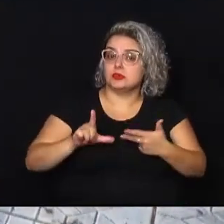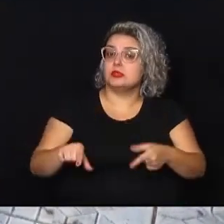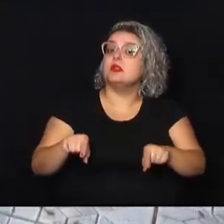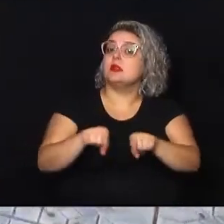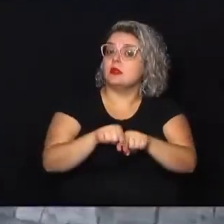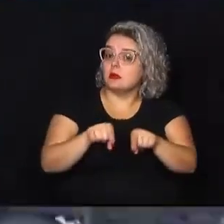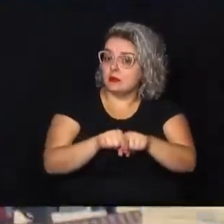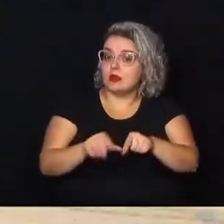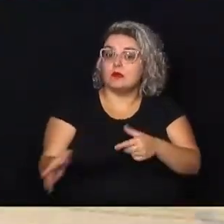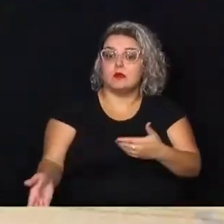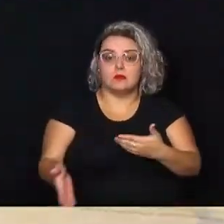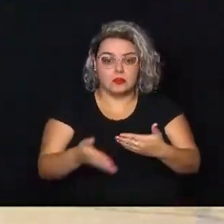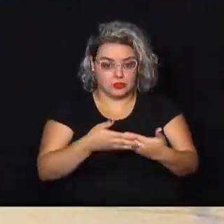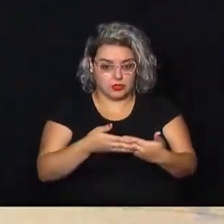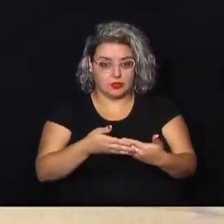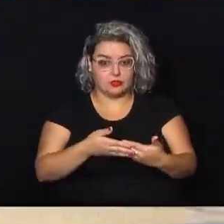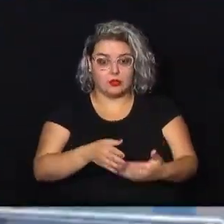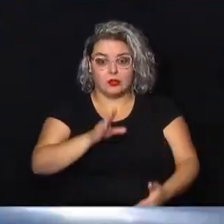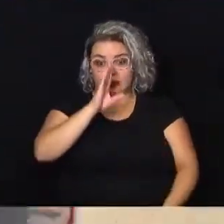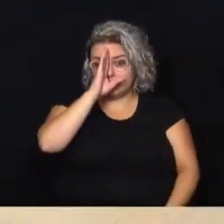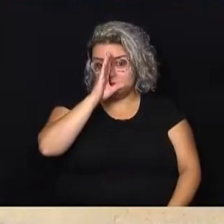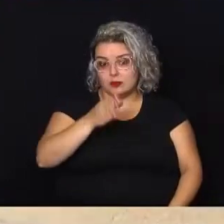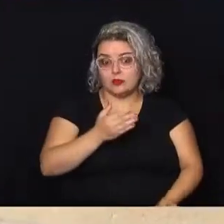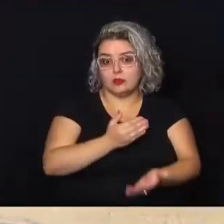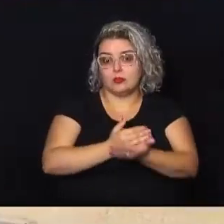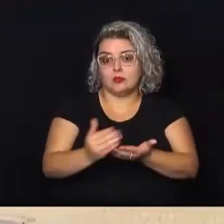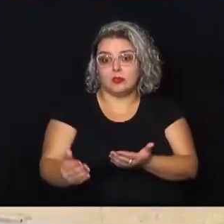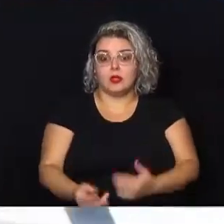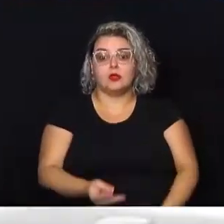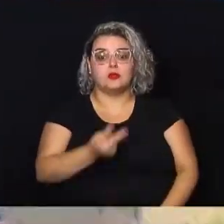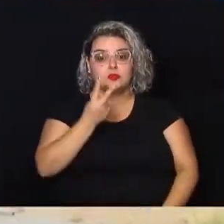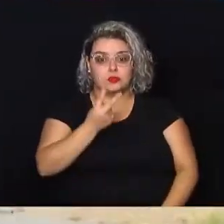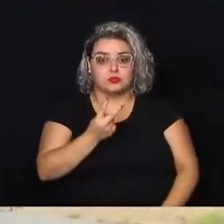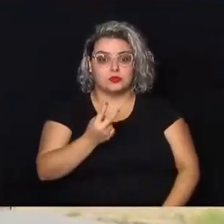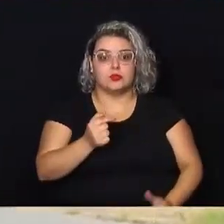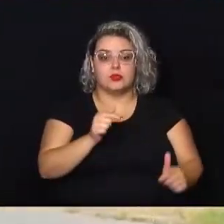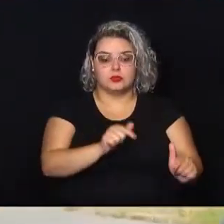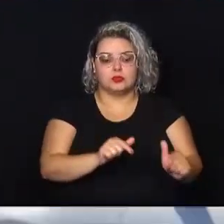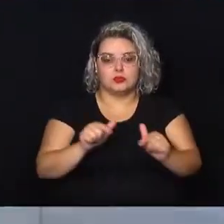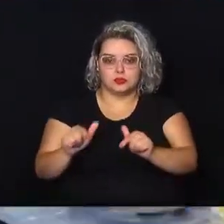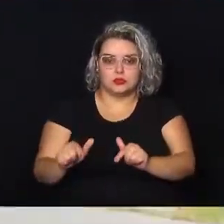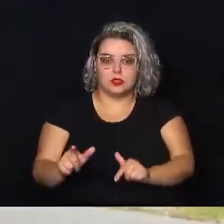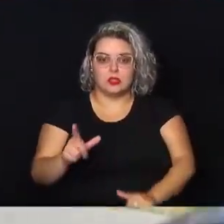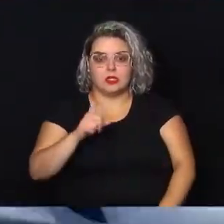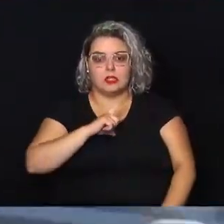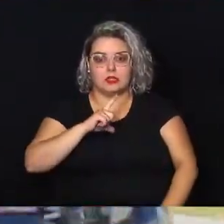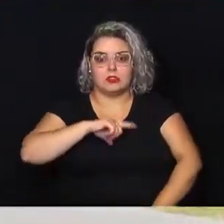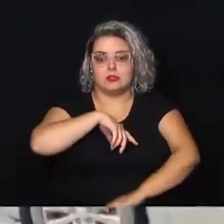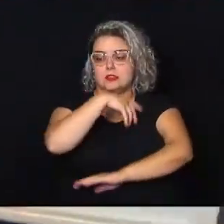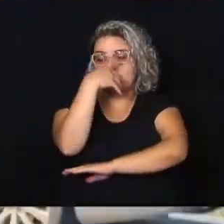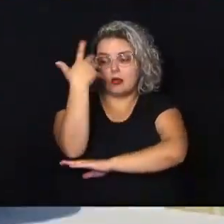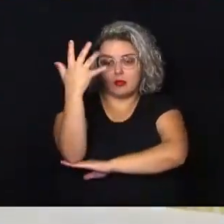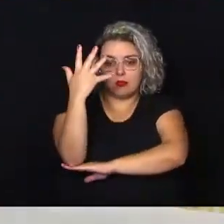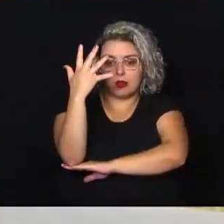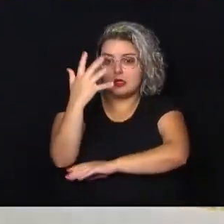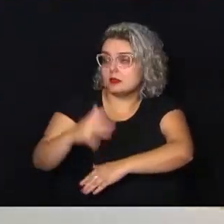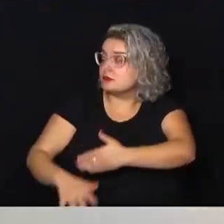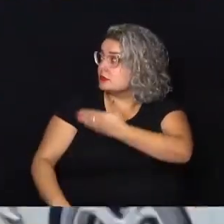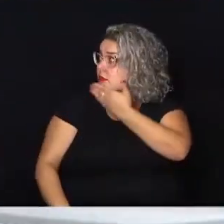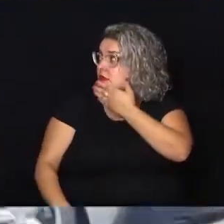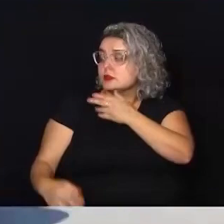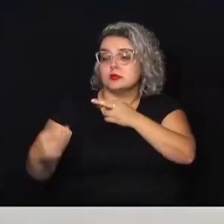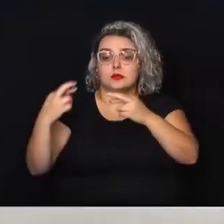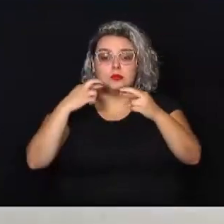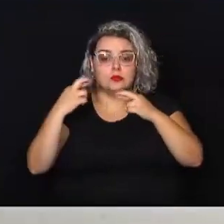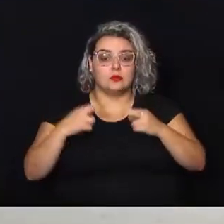foi interditada. A princípio, nós interditamos dois locais onde tem uma árvore que a gente averiguou com o